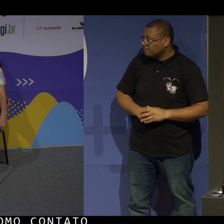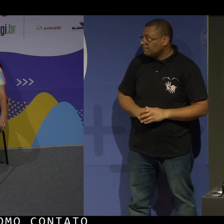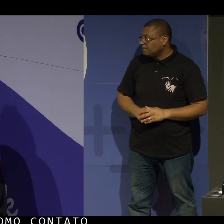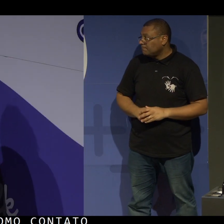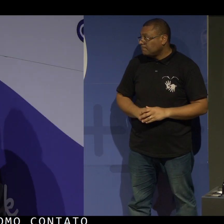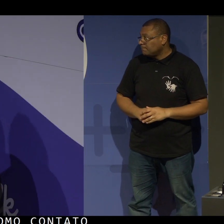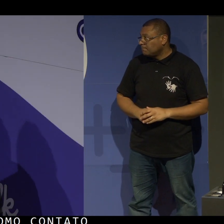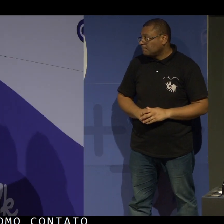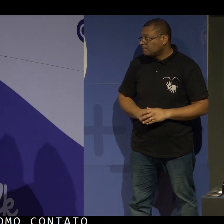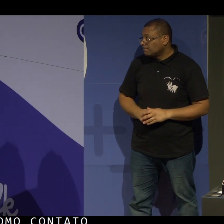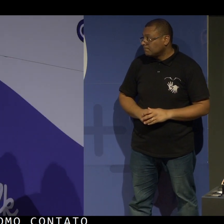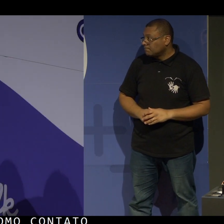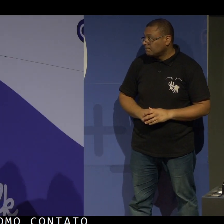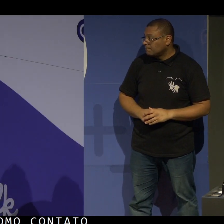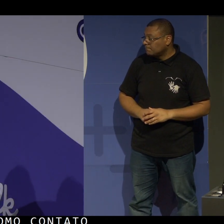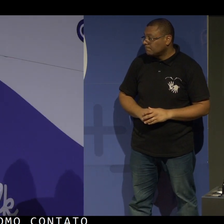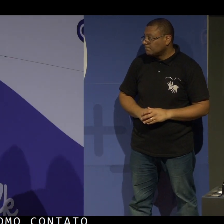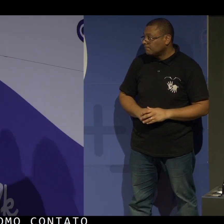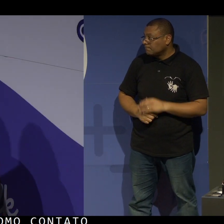Vamos lá.